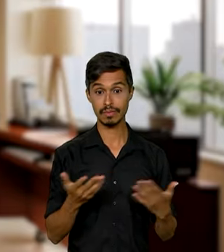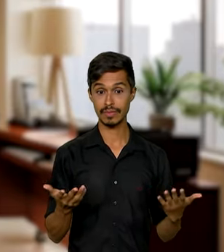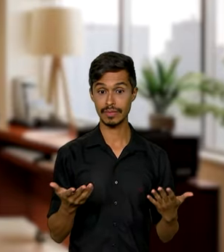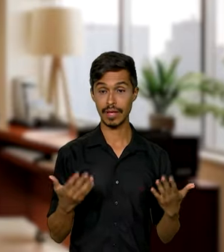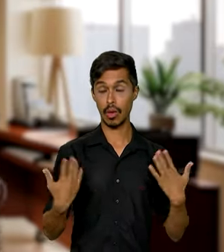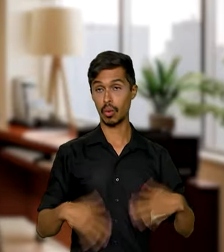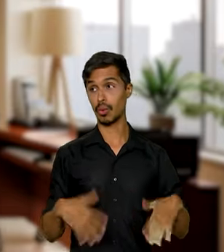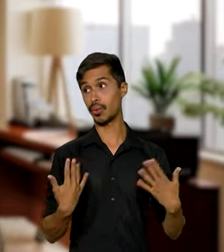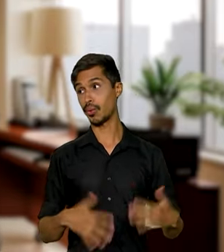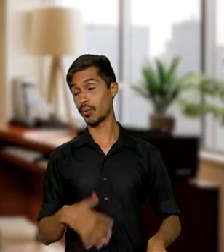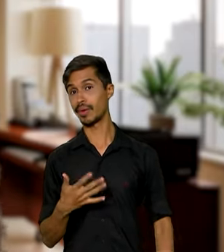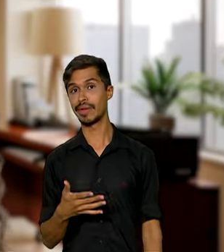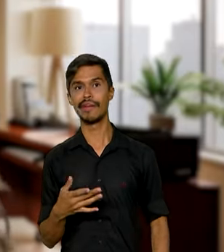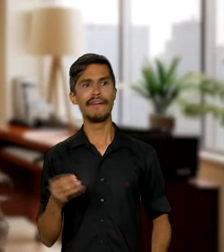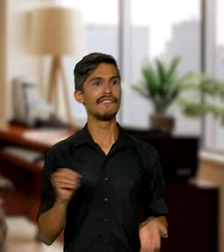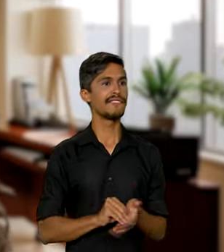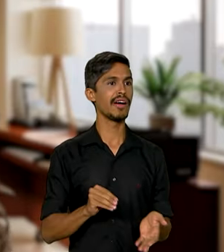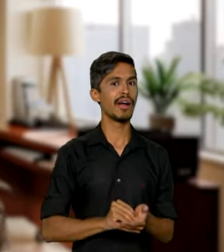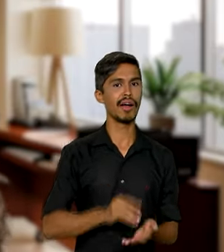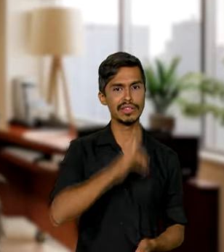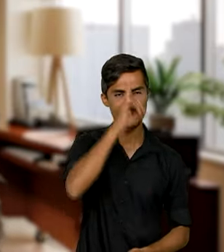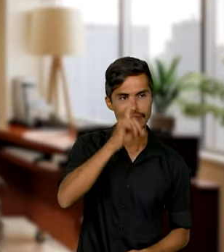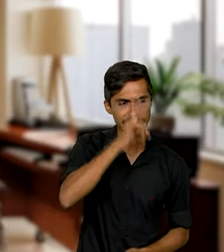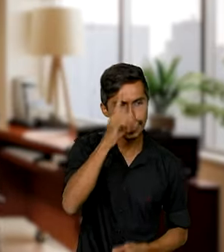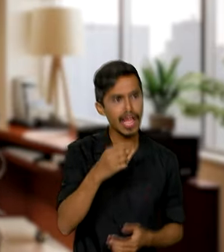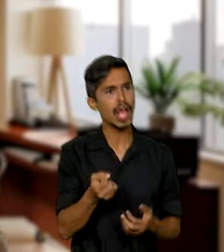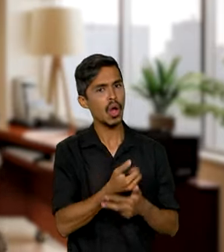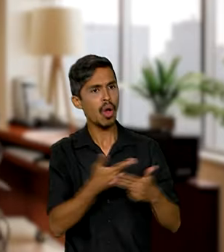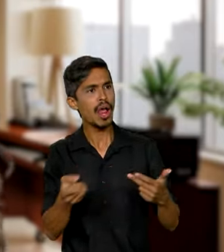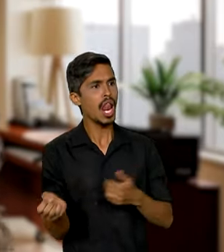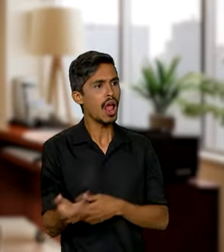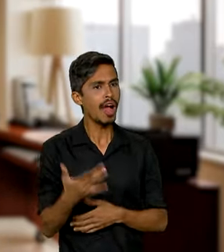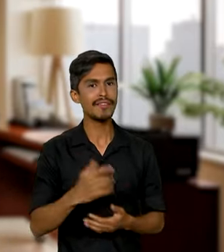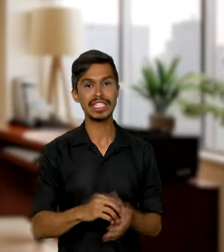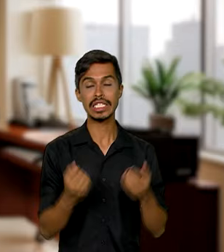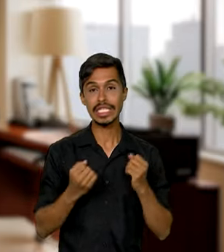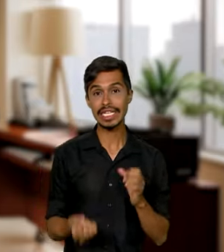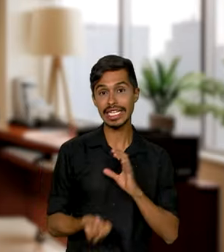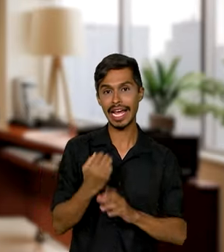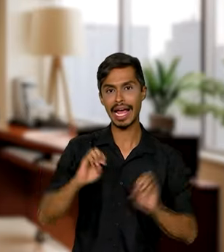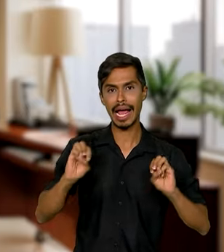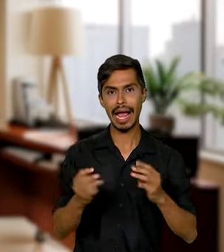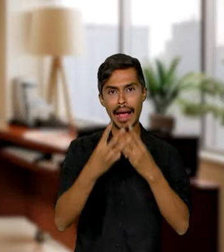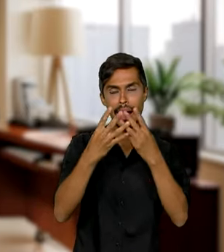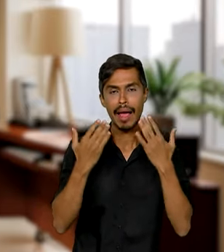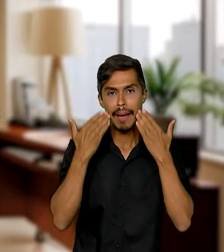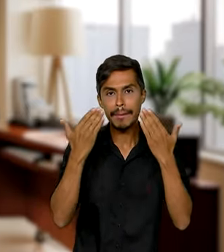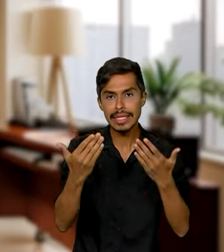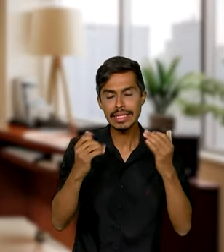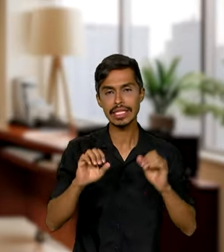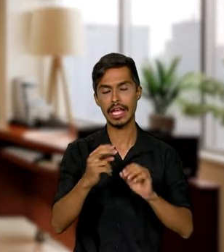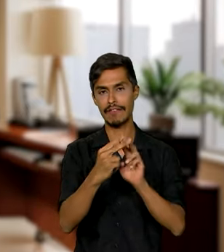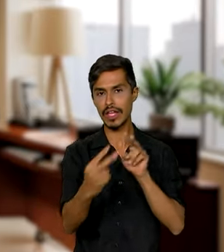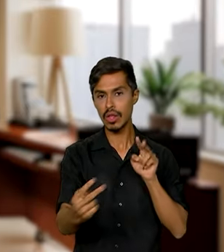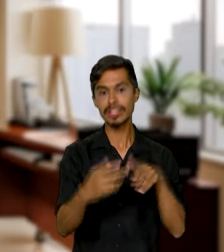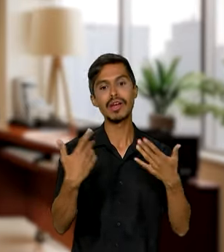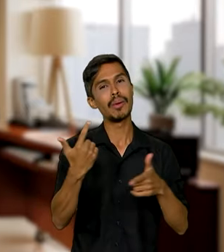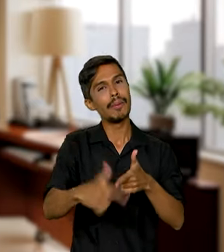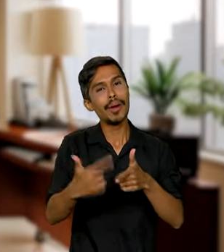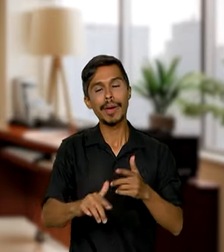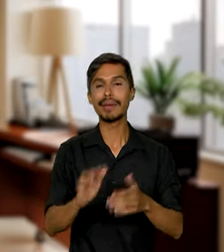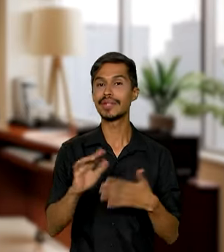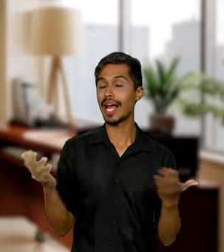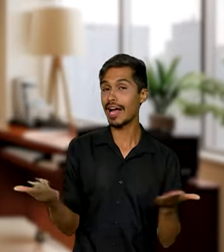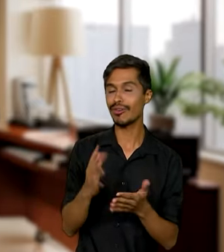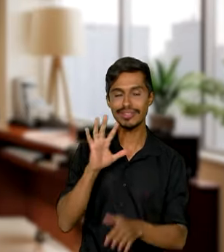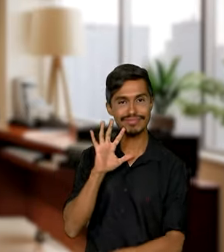Ai, ai, tá faltando criatividade aí na hora de criar apresentações virtuais. Então, problemas acabam